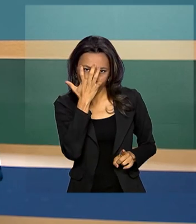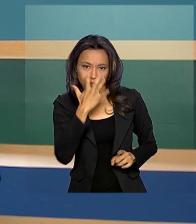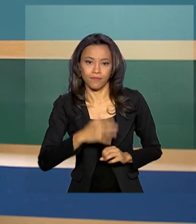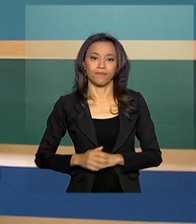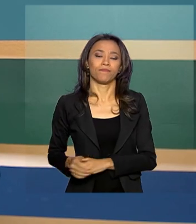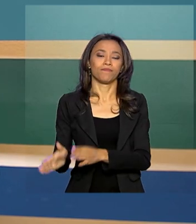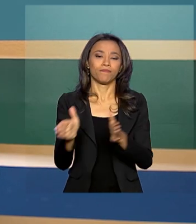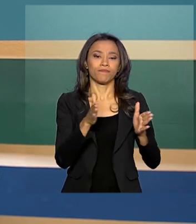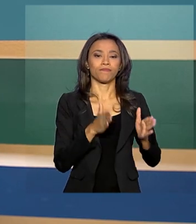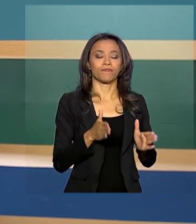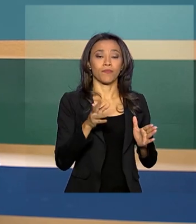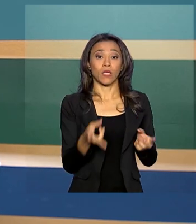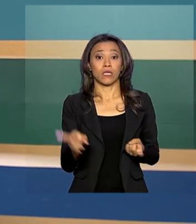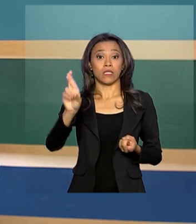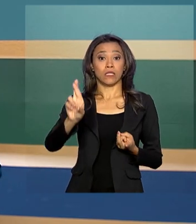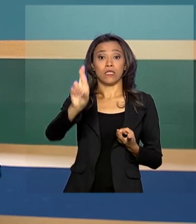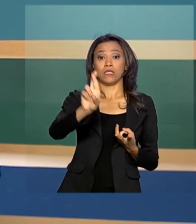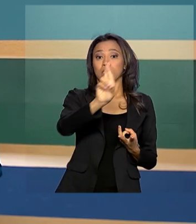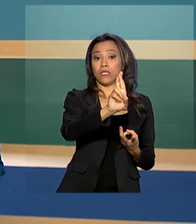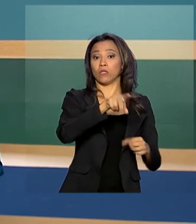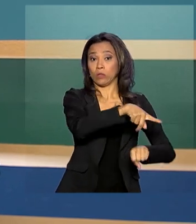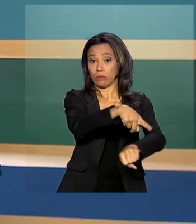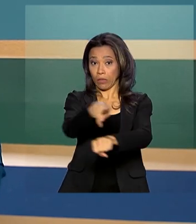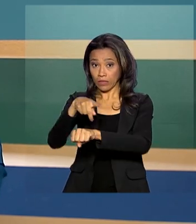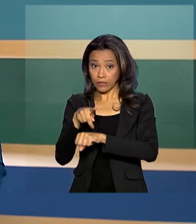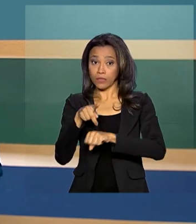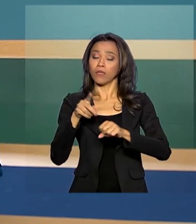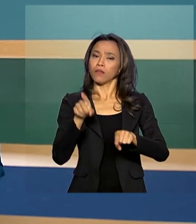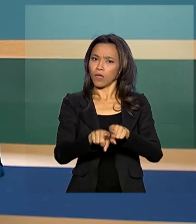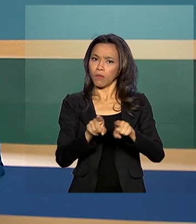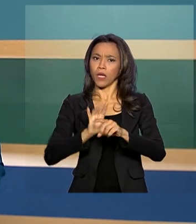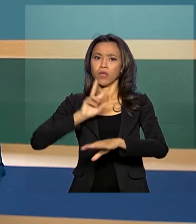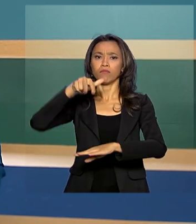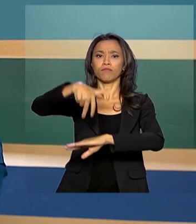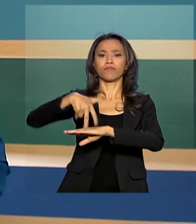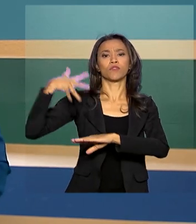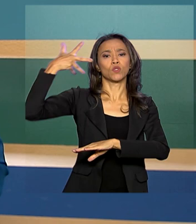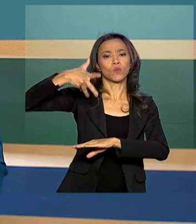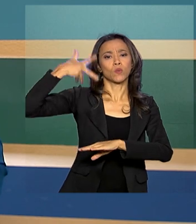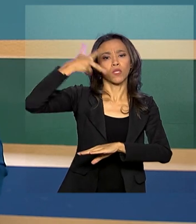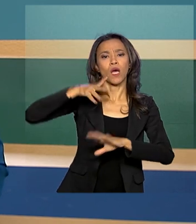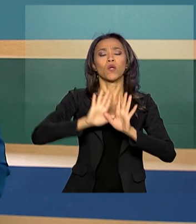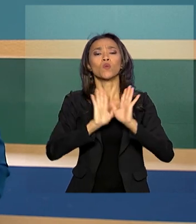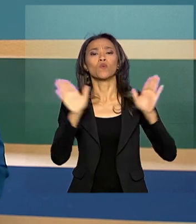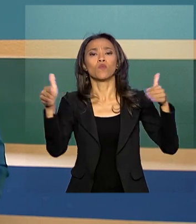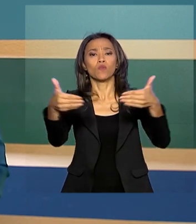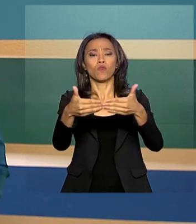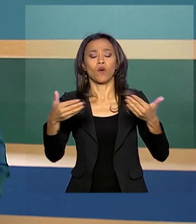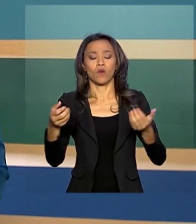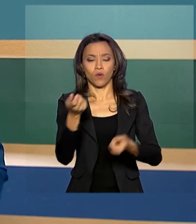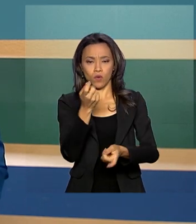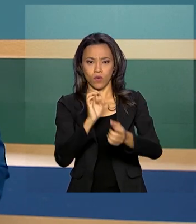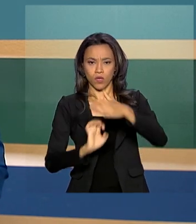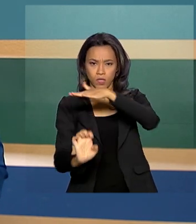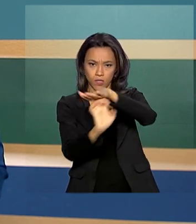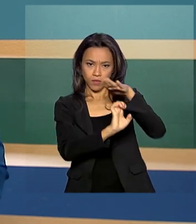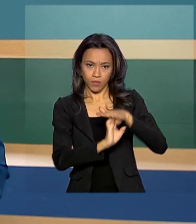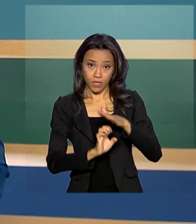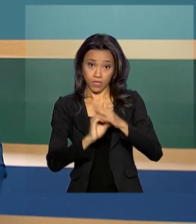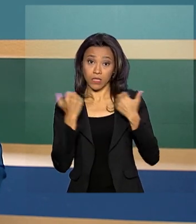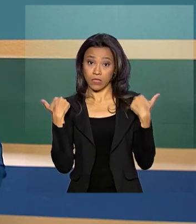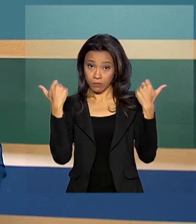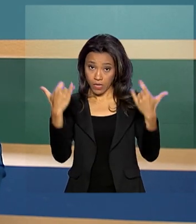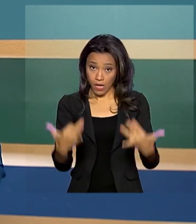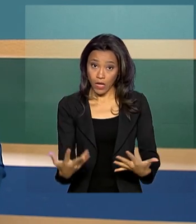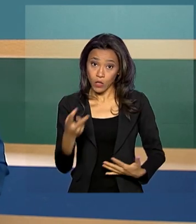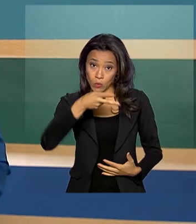Os líderes do BRICS também discursaram no encerramento do Fórum Empresarial do Bloco e destacaram que